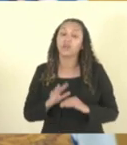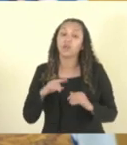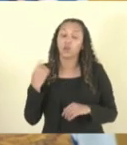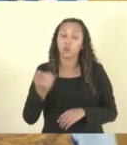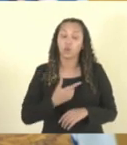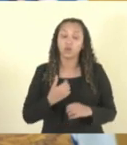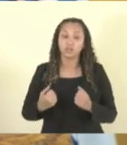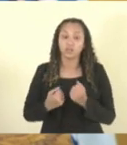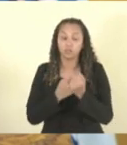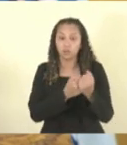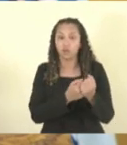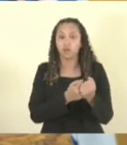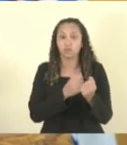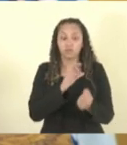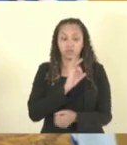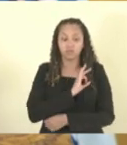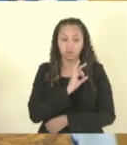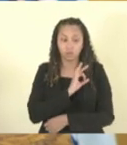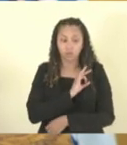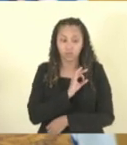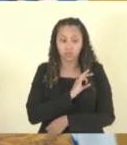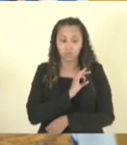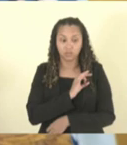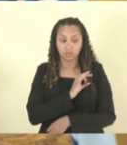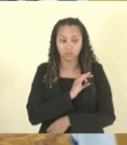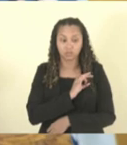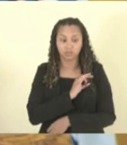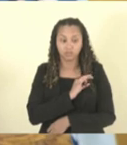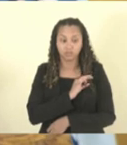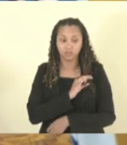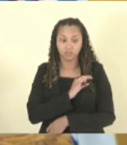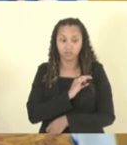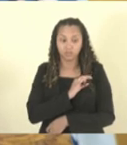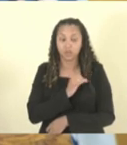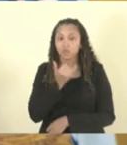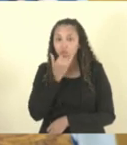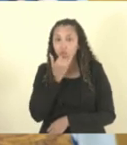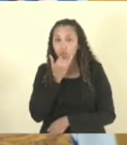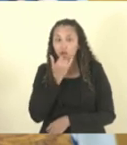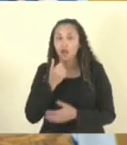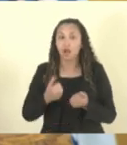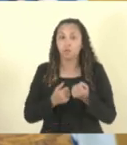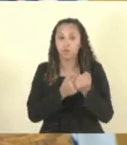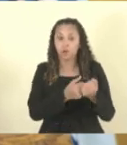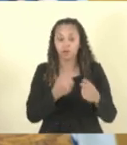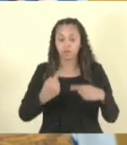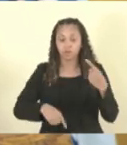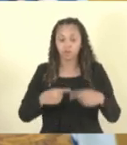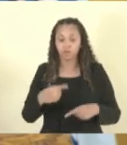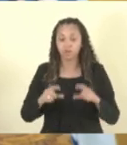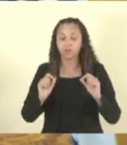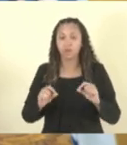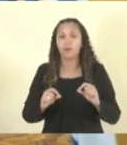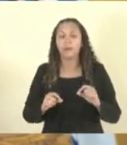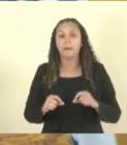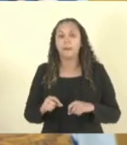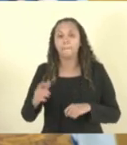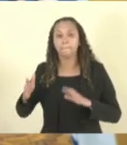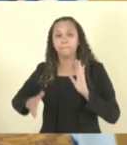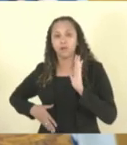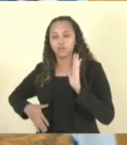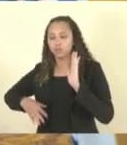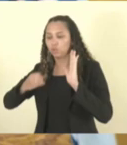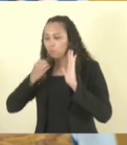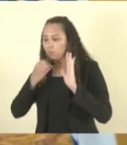da polícia de que, desculpa da política, de que bandido bom é bandido preso,